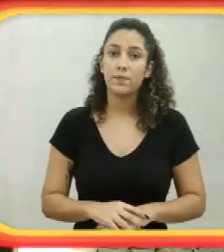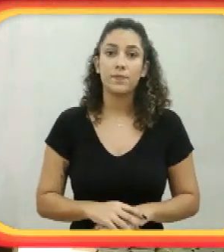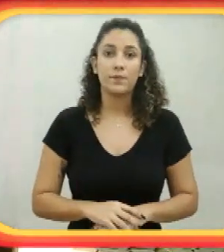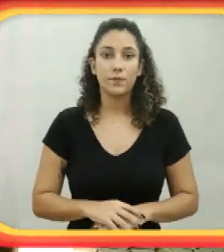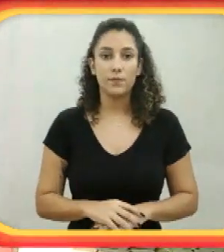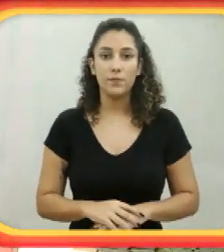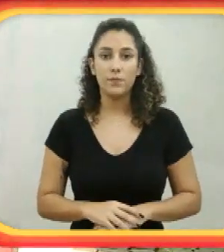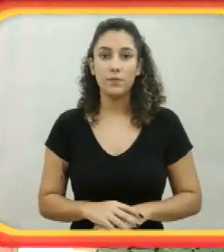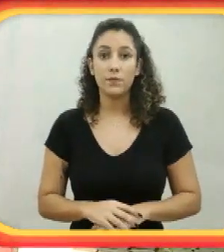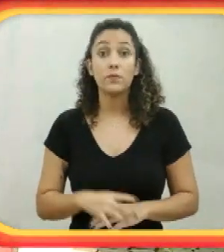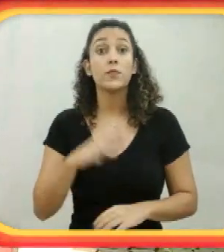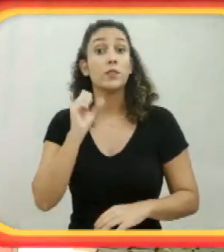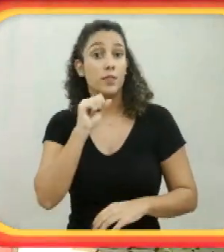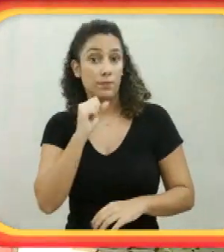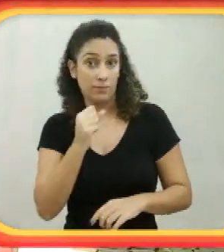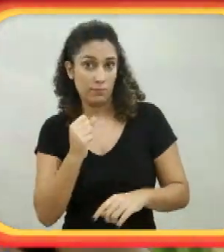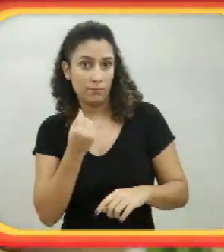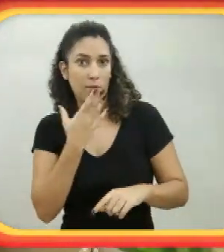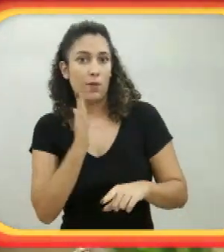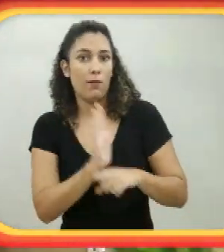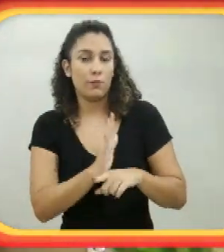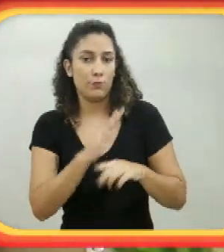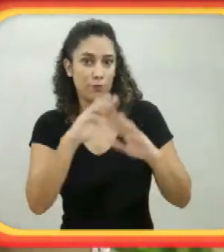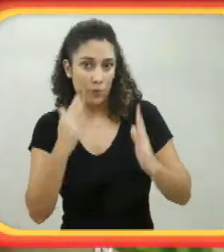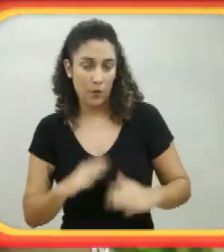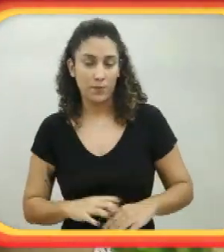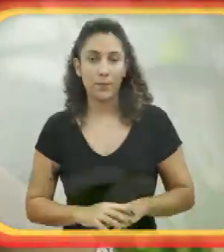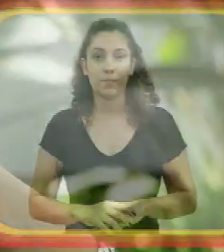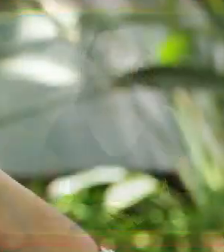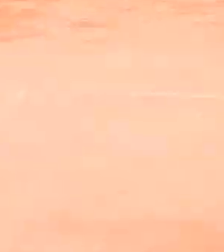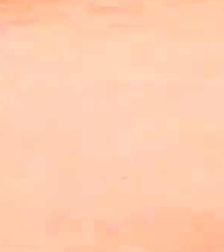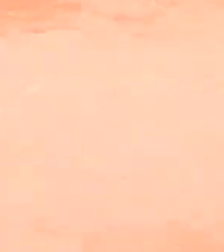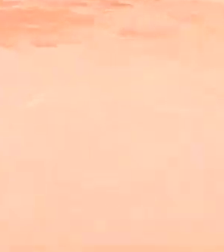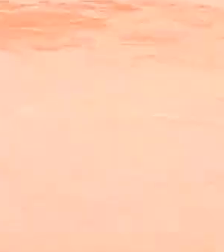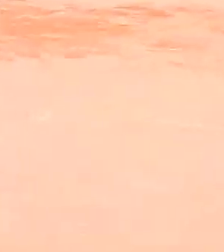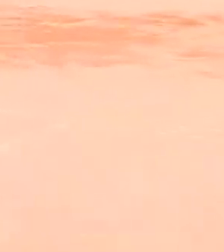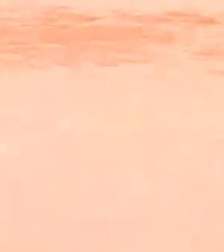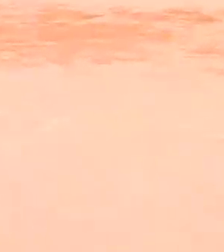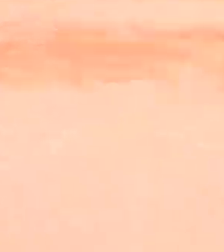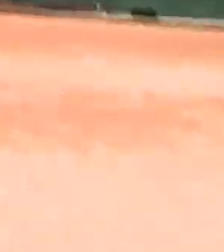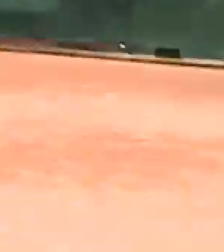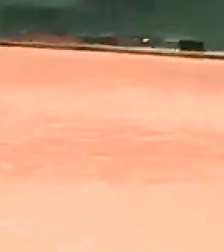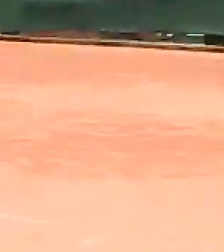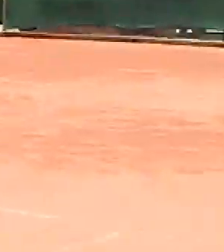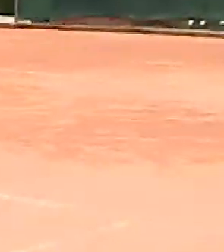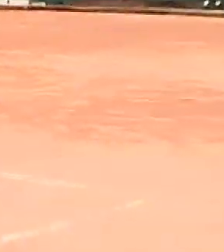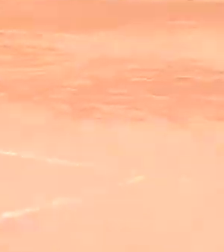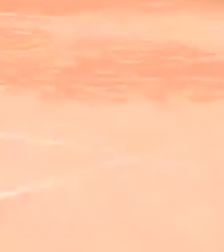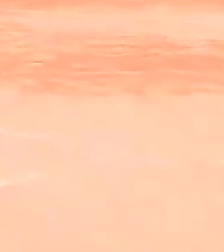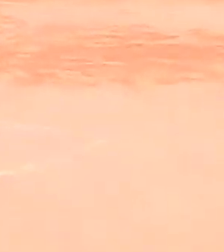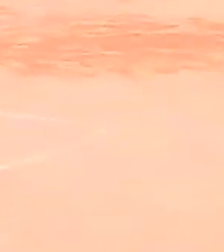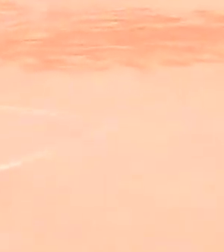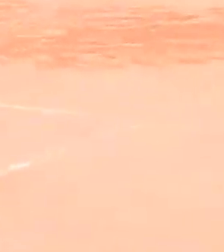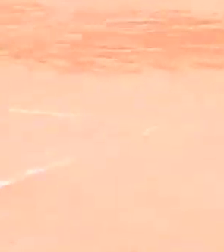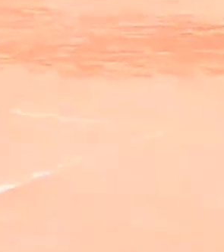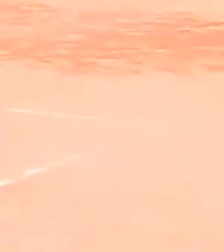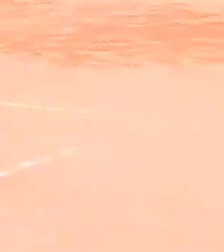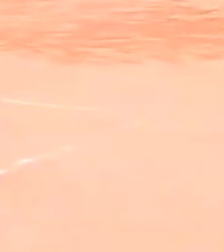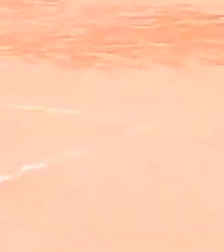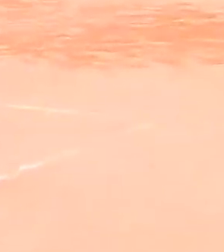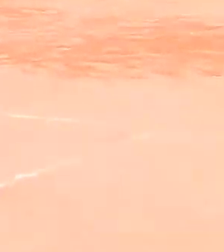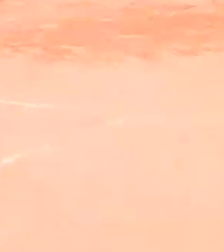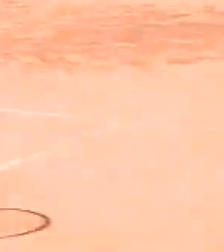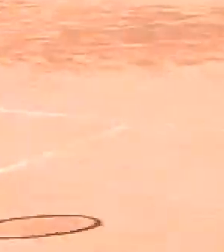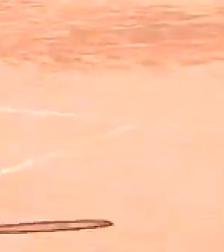É para manter sempre a boa forma. Sim, para entrar na boa forma. Quadra, o homem tira as bolas de tênis de um cesto e joga para a Maria